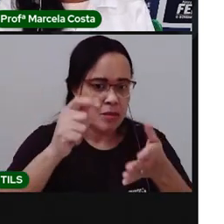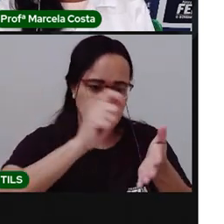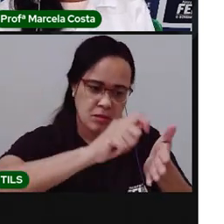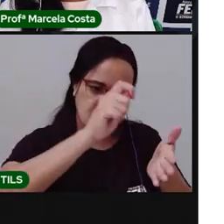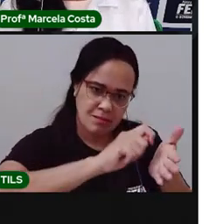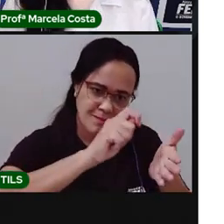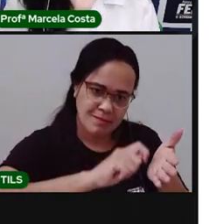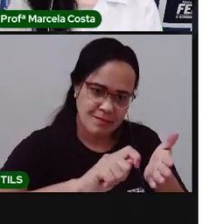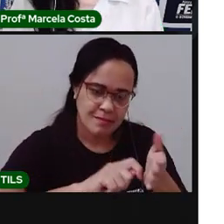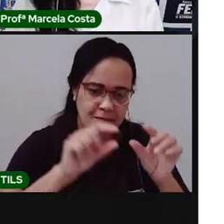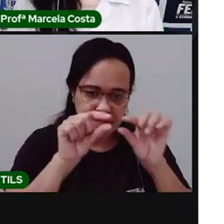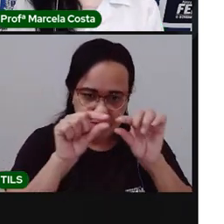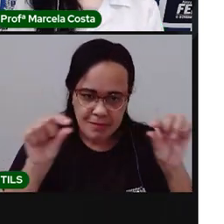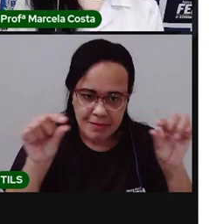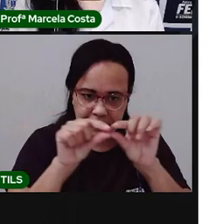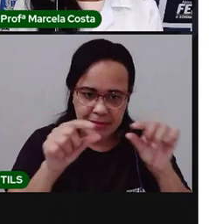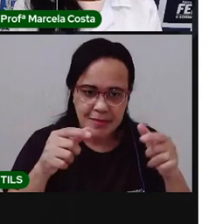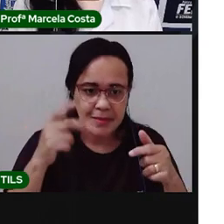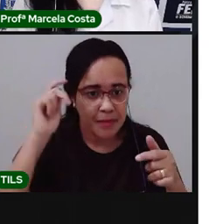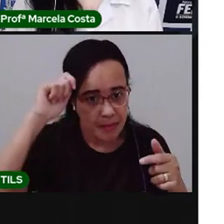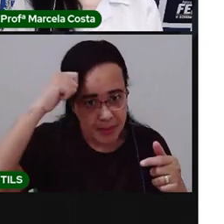aqui. Tá bom?